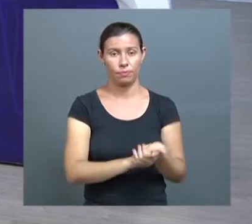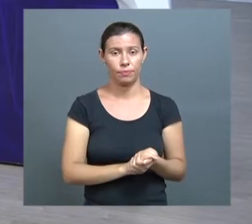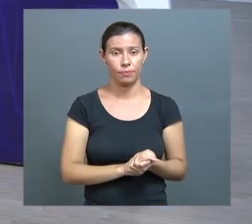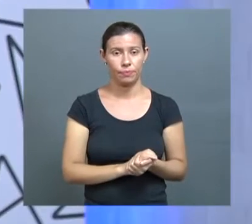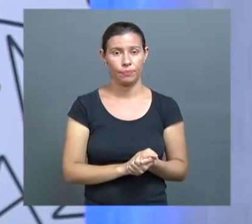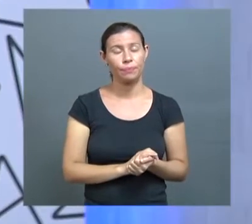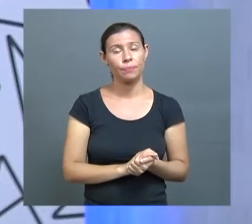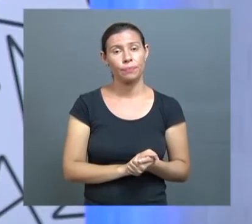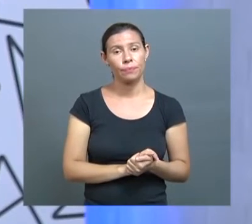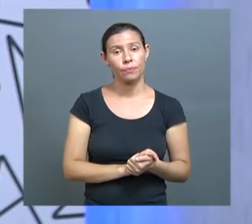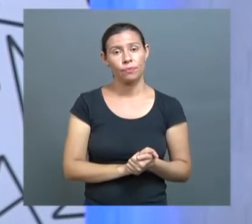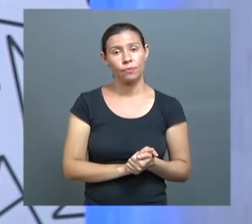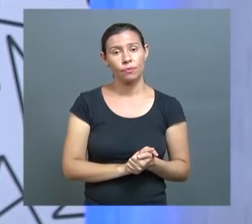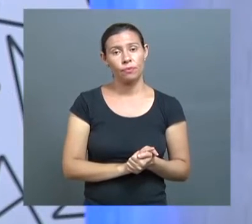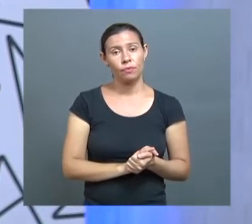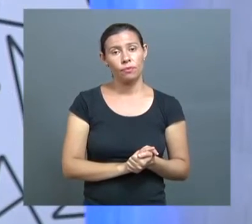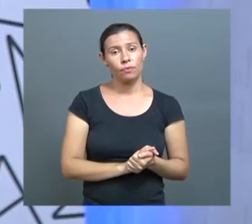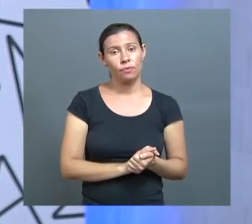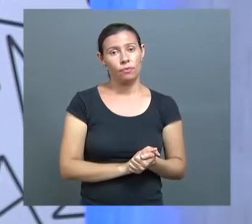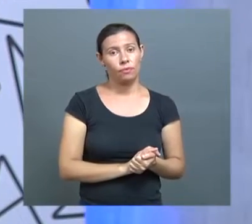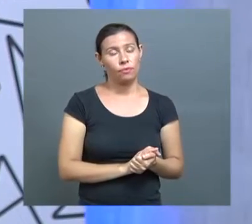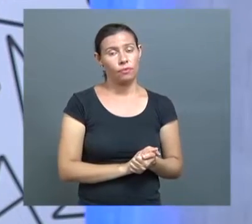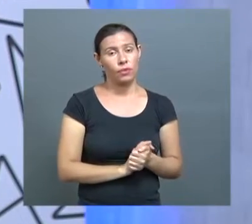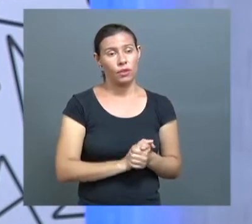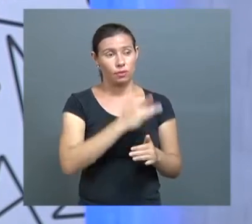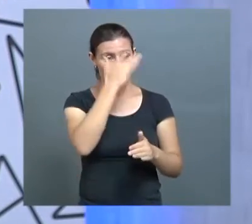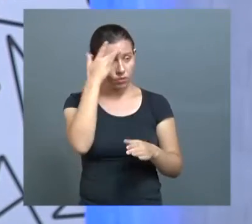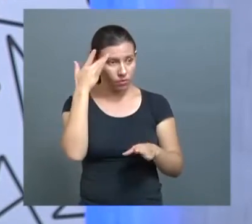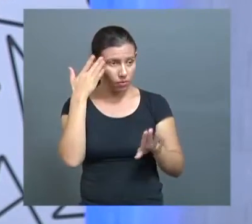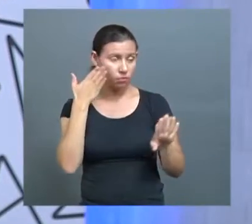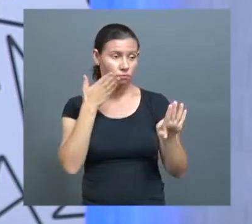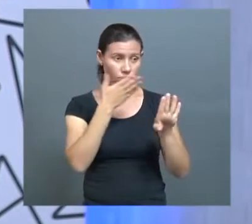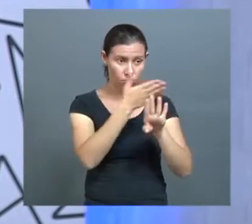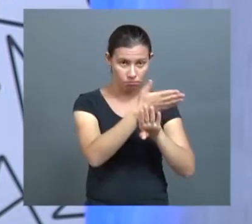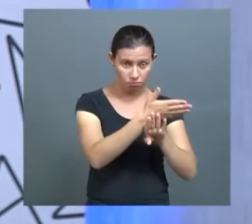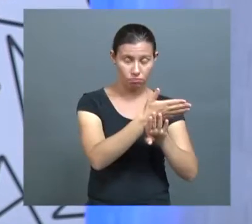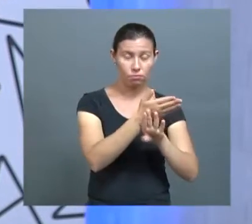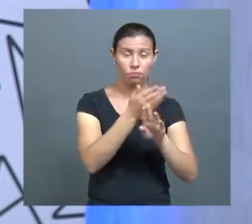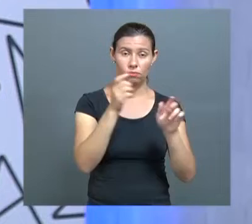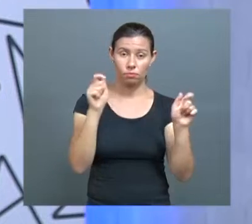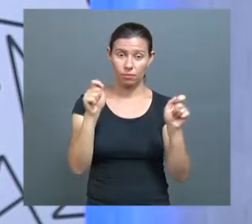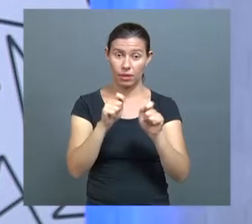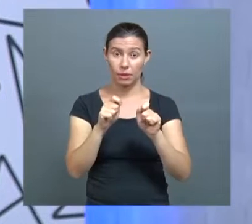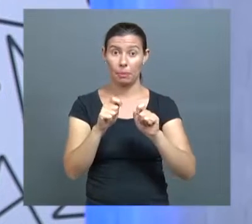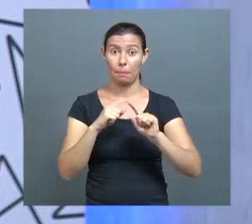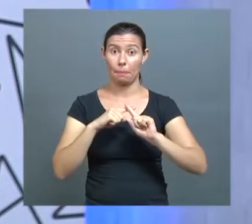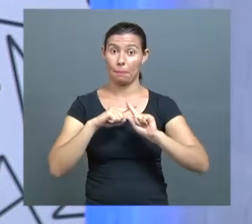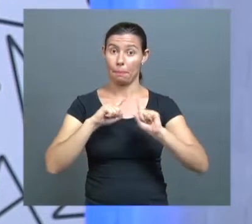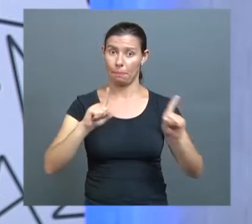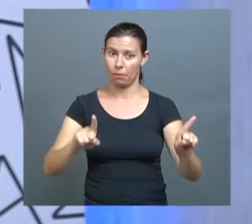atendimentos do pronto-socorro continuam fazendo são aquelas urgências